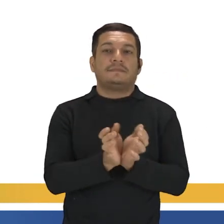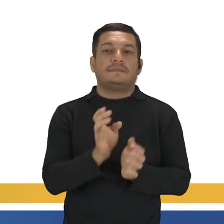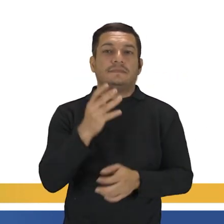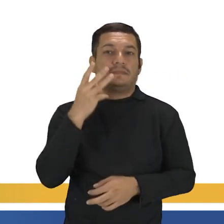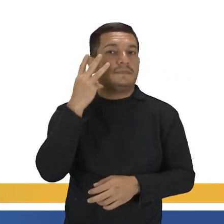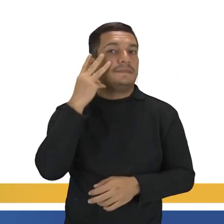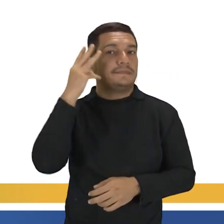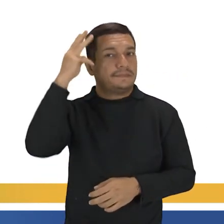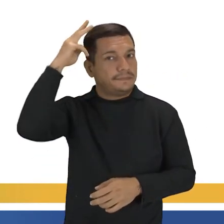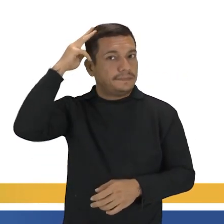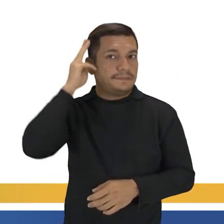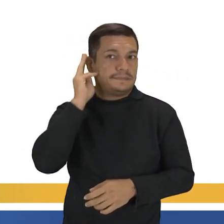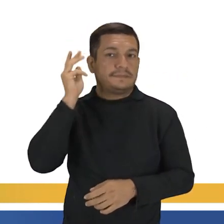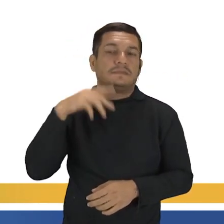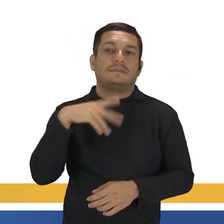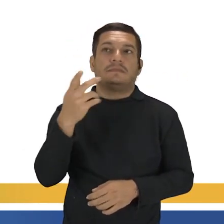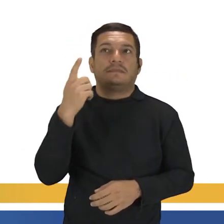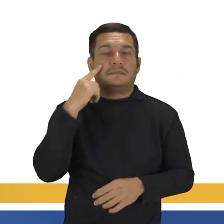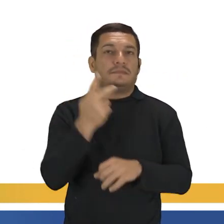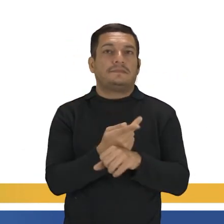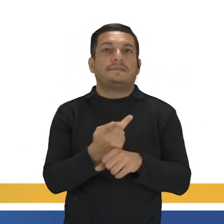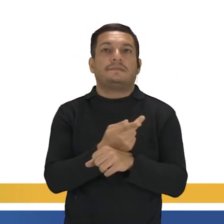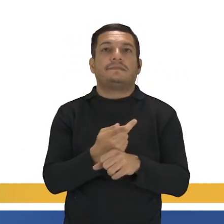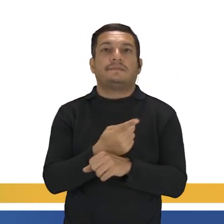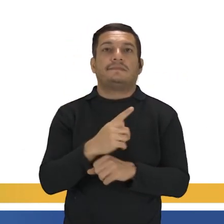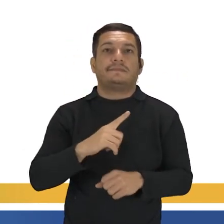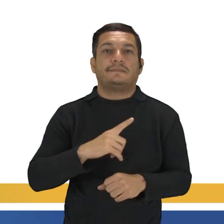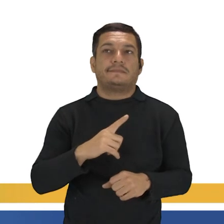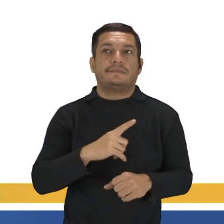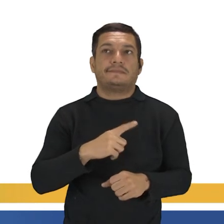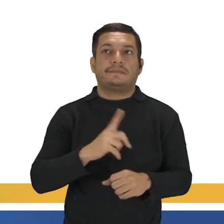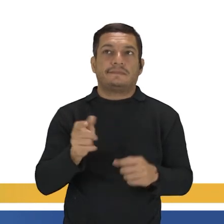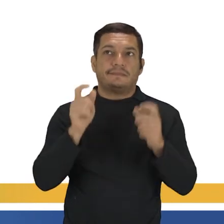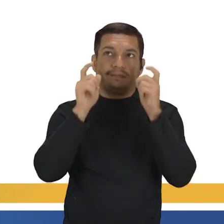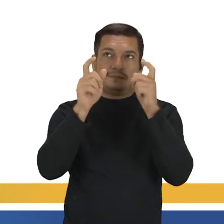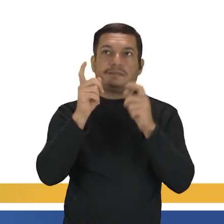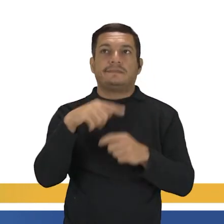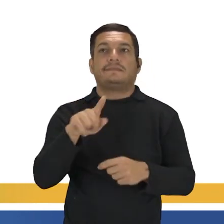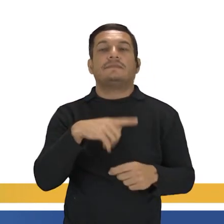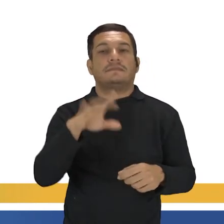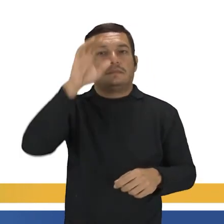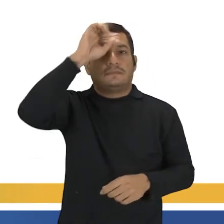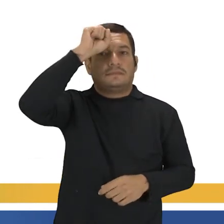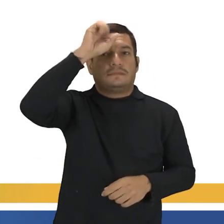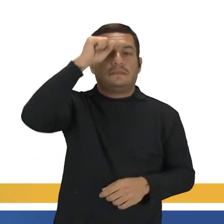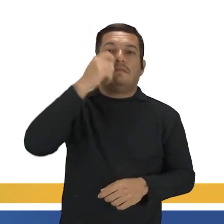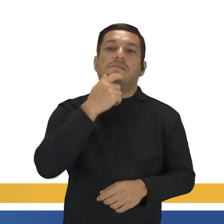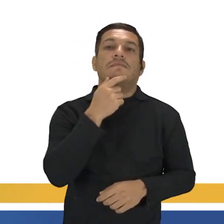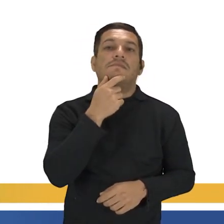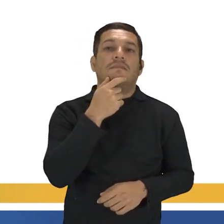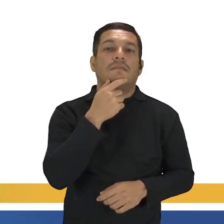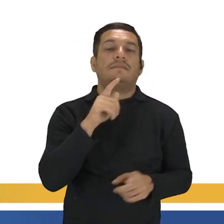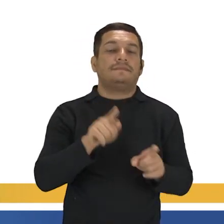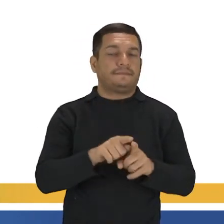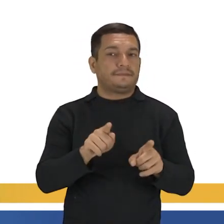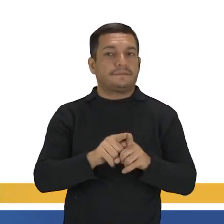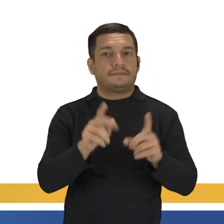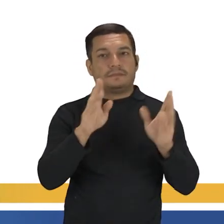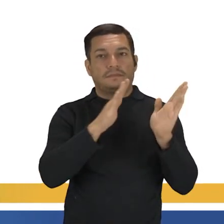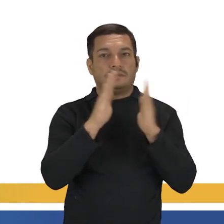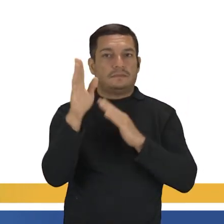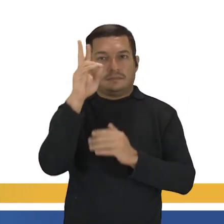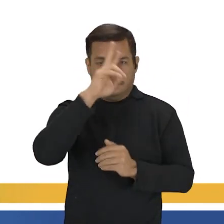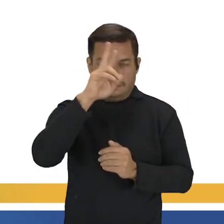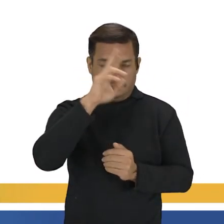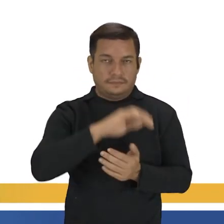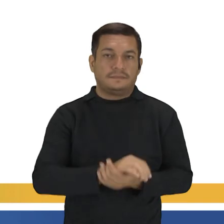inglês. Pra quem não conhece, procure que tem, tá? É interessante você aprender inglês com tirinhas também. Tem a turma da